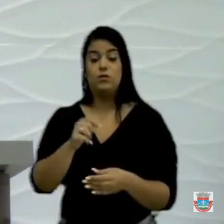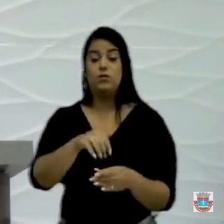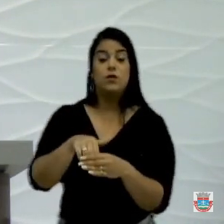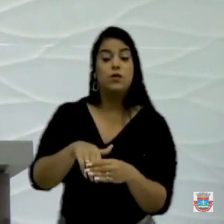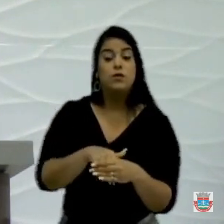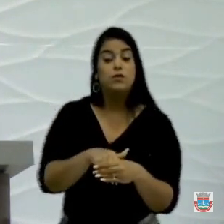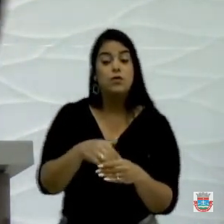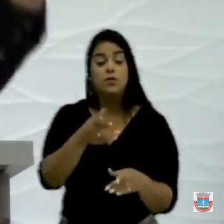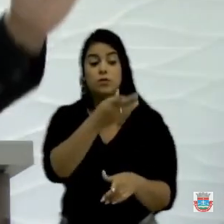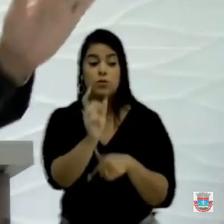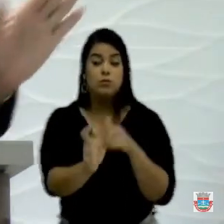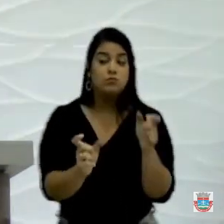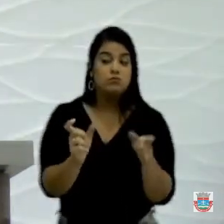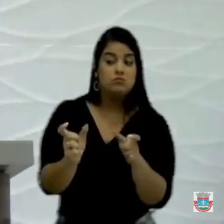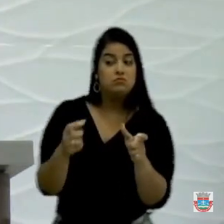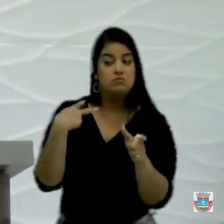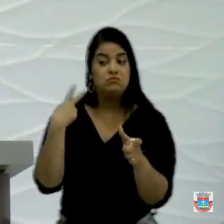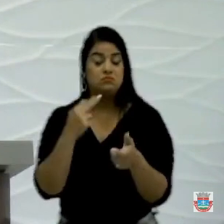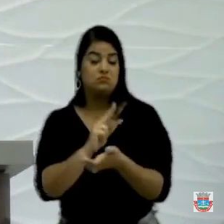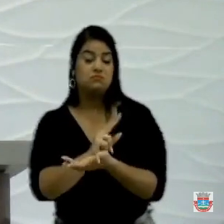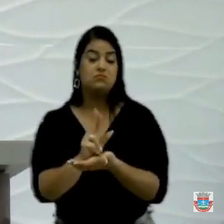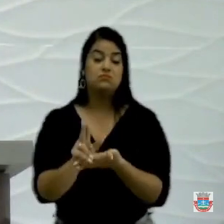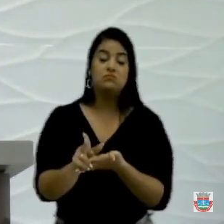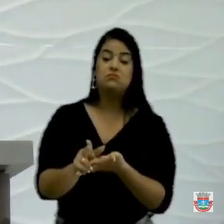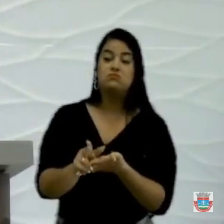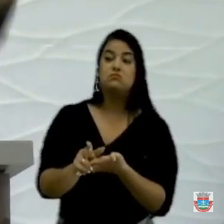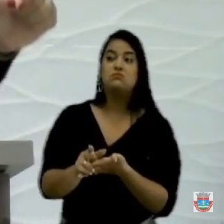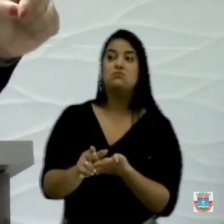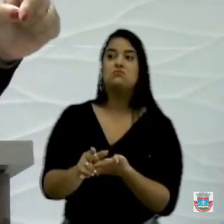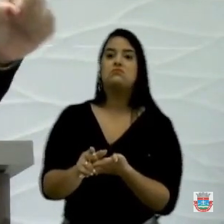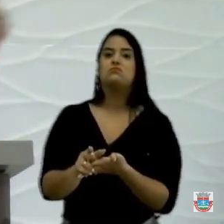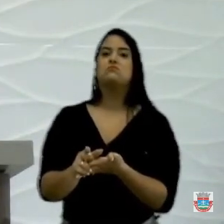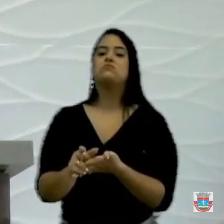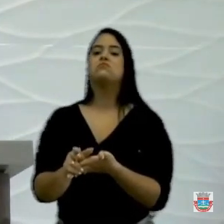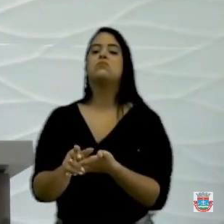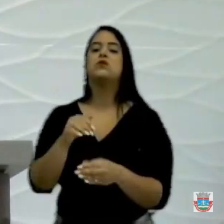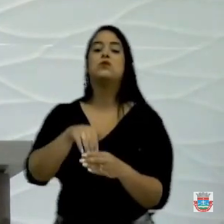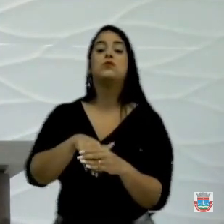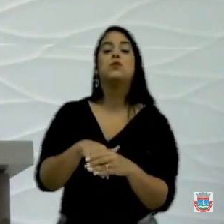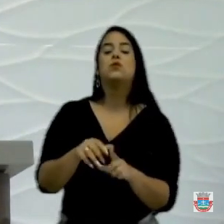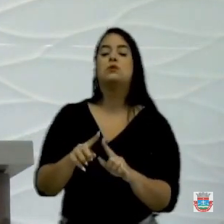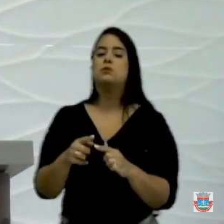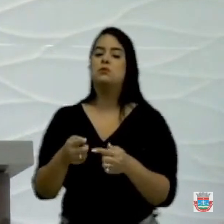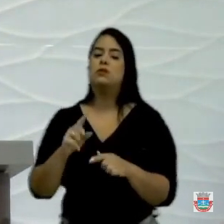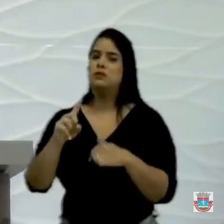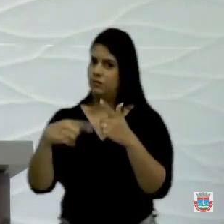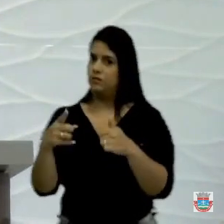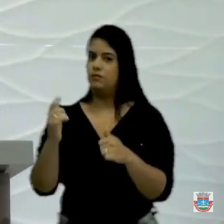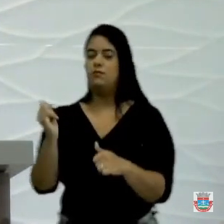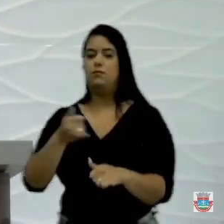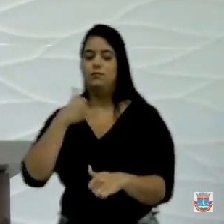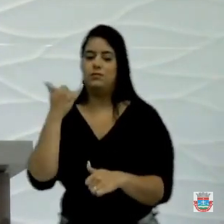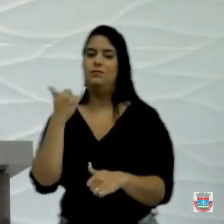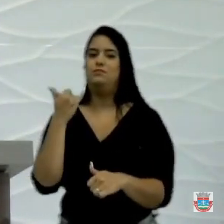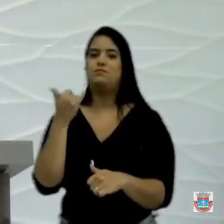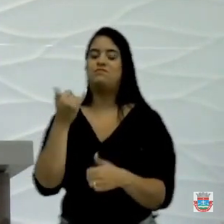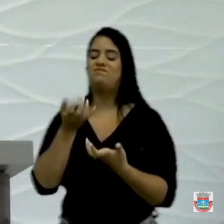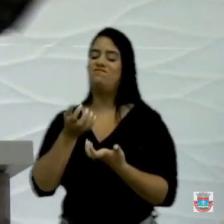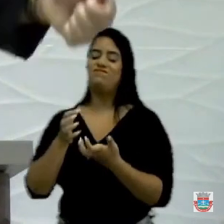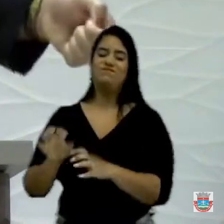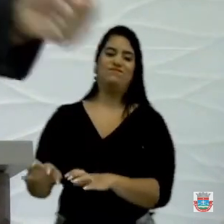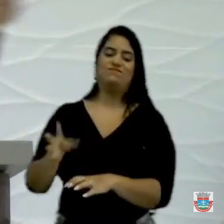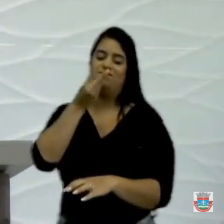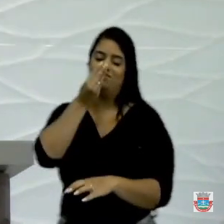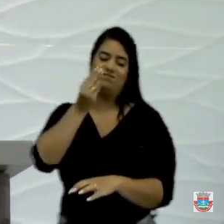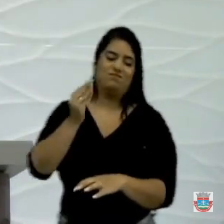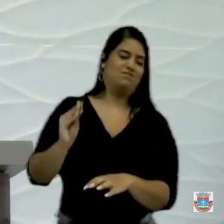alguns vereadores, que você deixou o voto lá, mas na hora que você liga para ele, o telefone dele está desligado. Vai